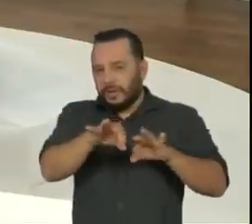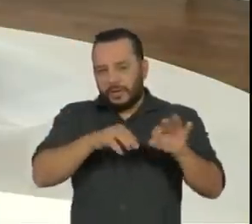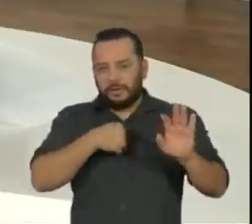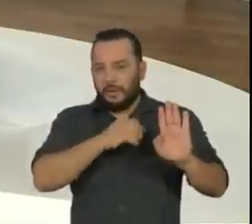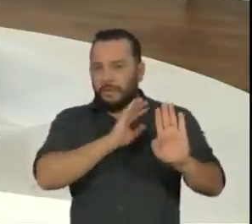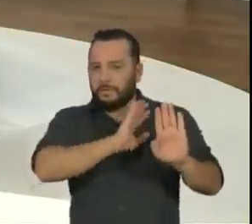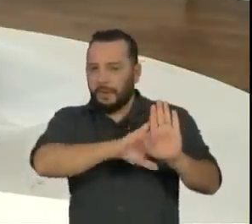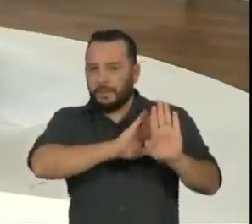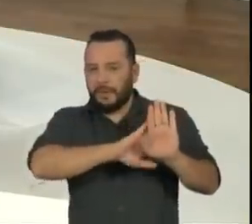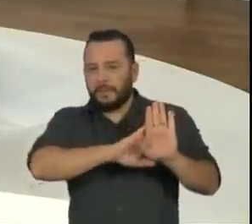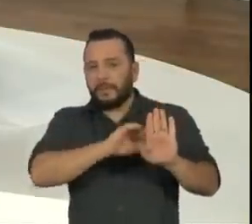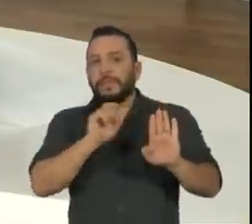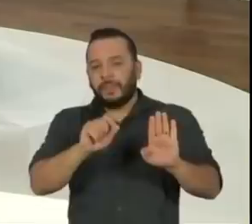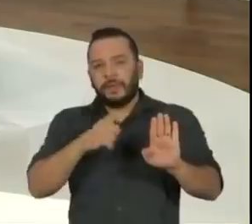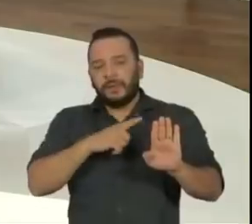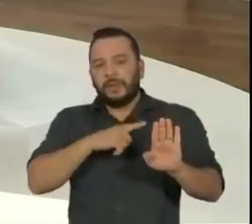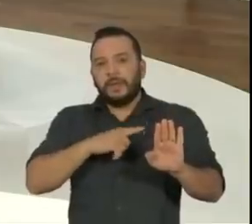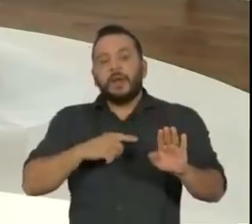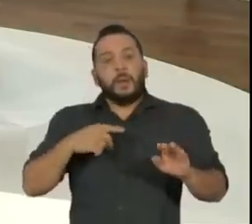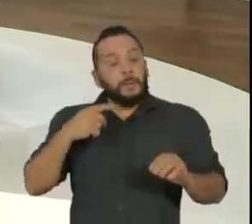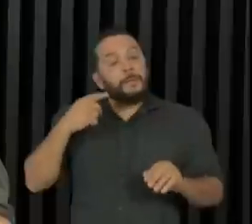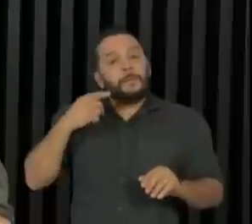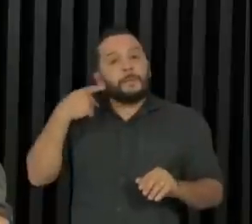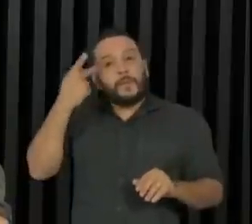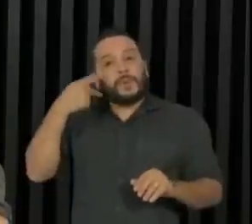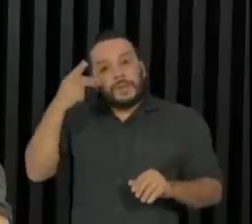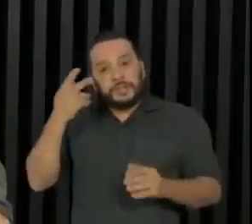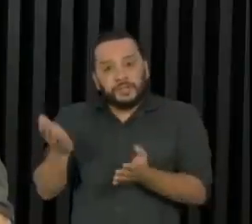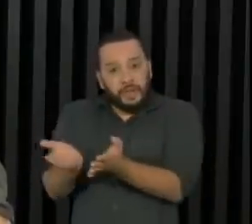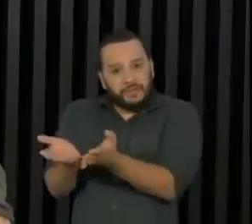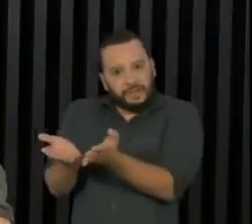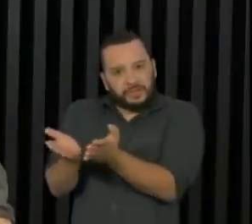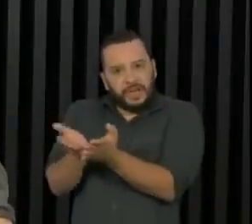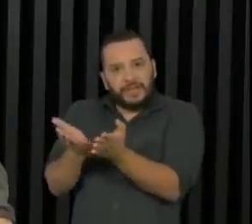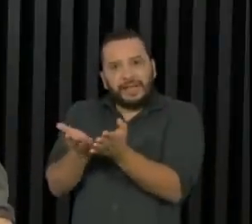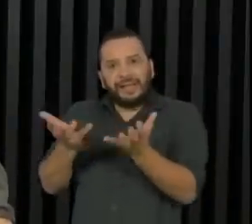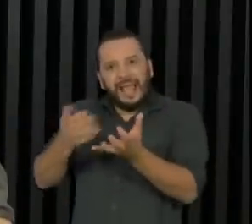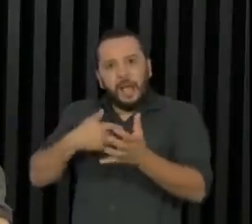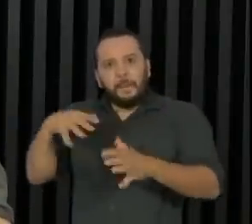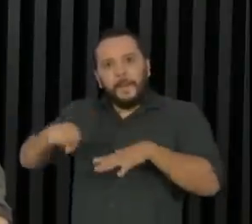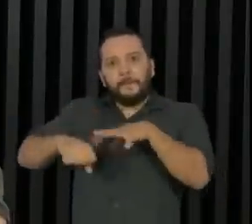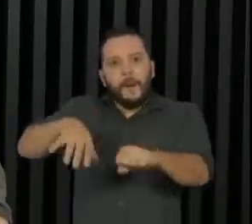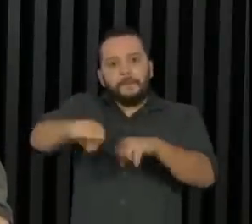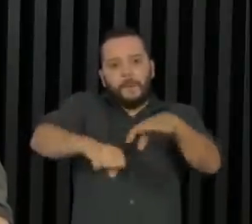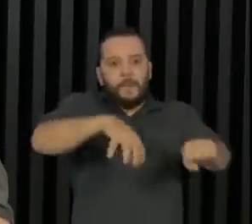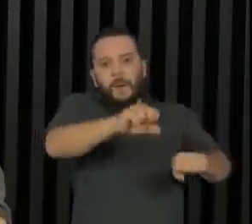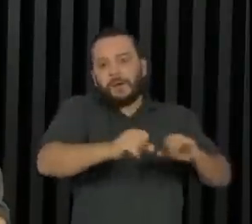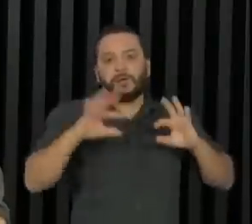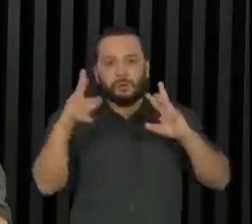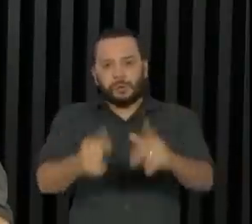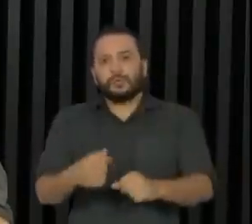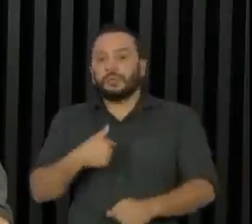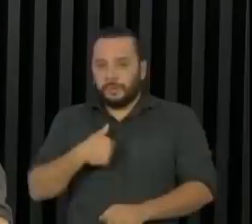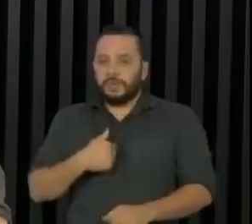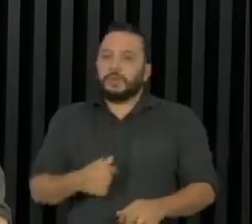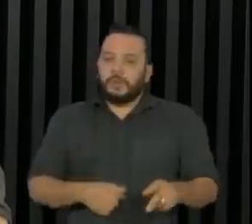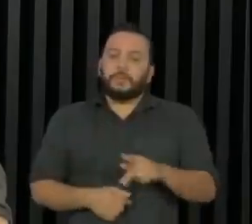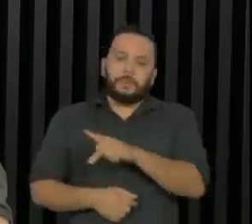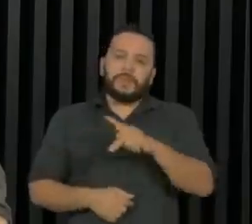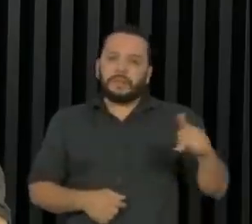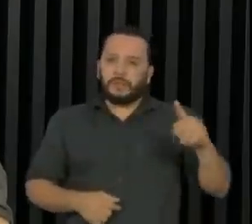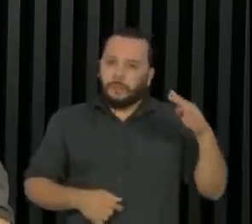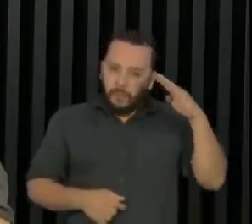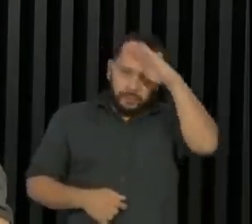de uma dominância política através da bancada evangélica. E que o presidente Jair